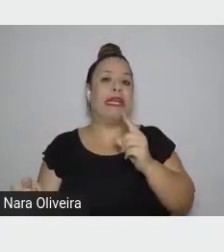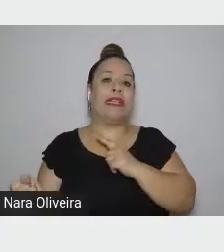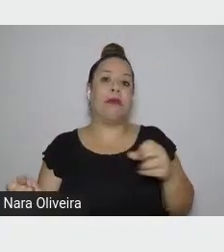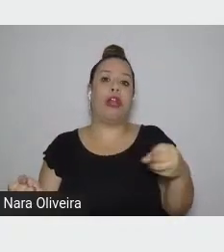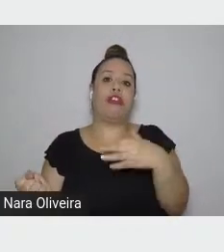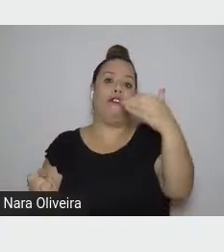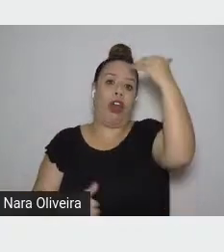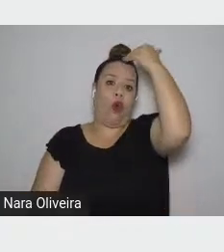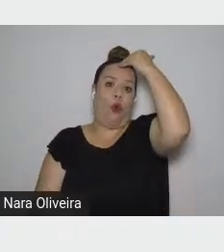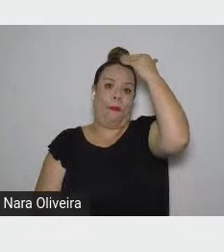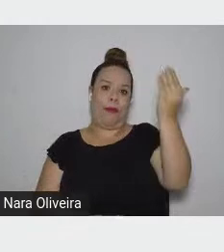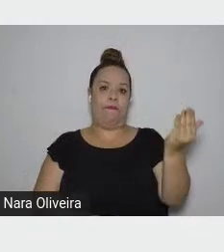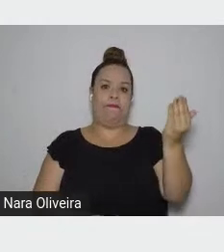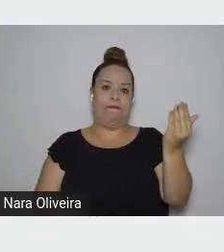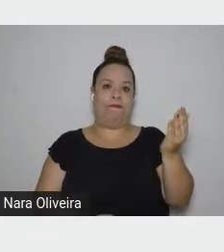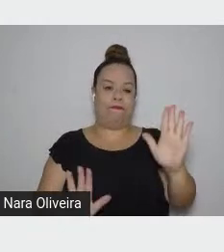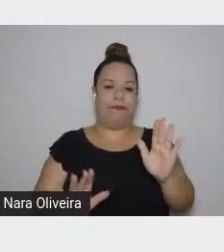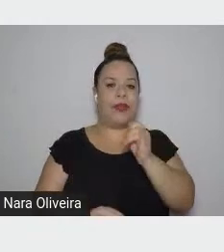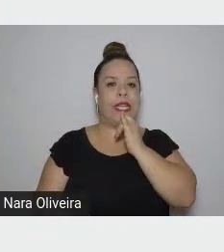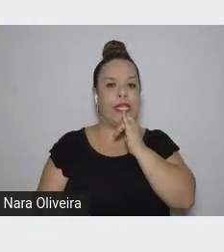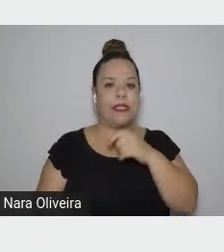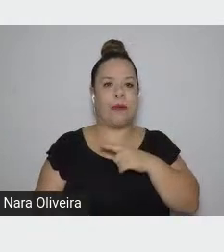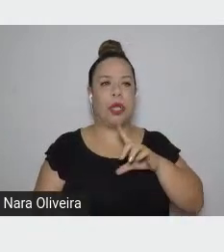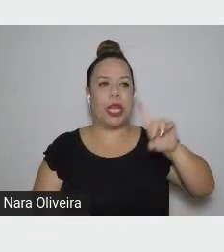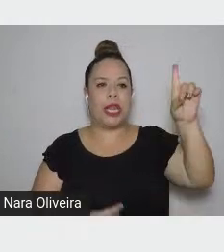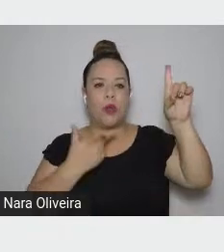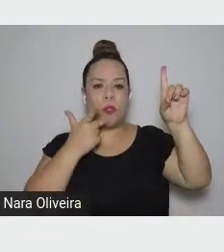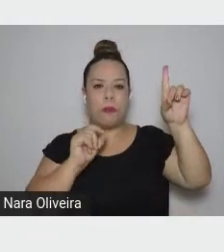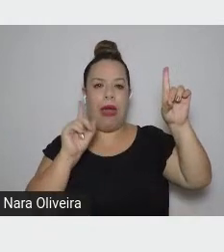Deus Pai é o vilão da história.